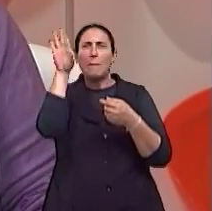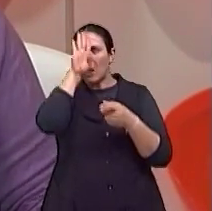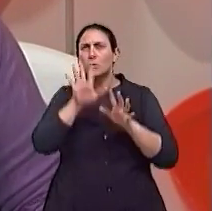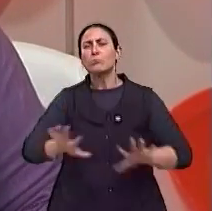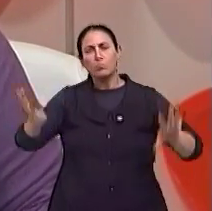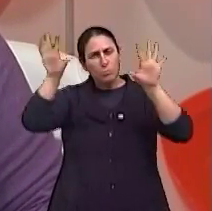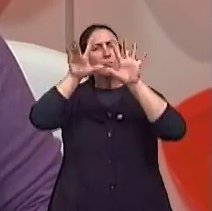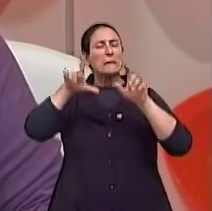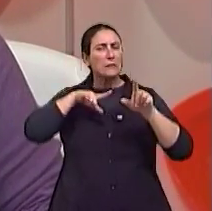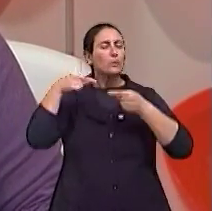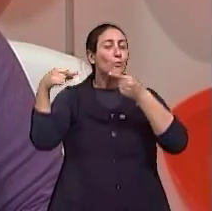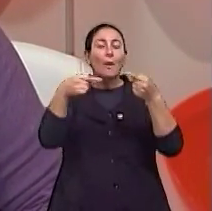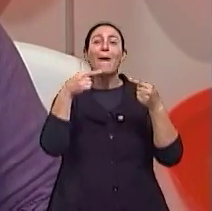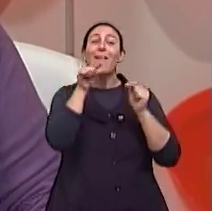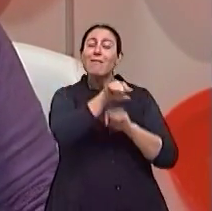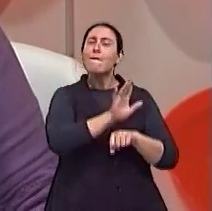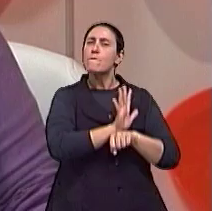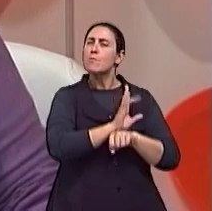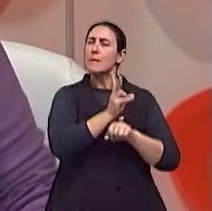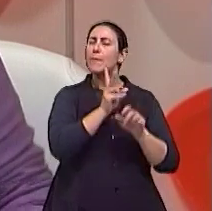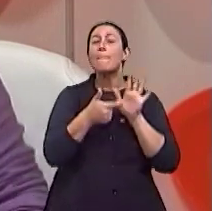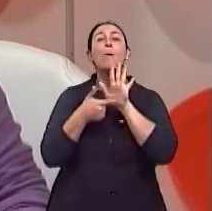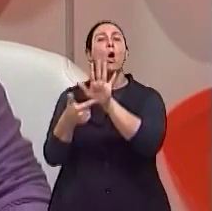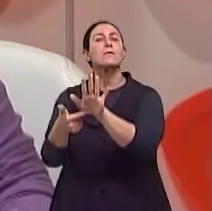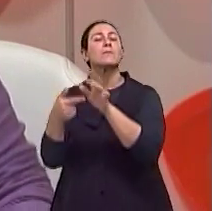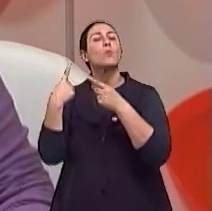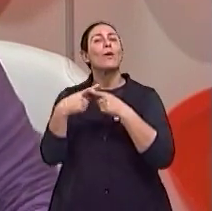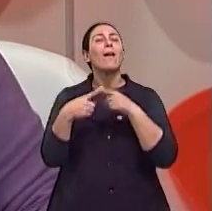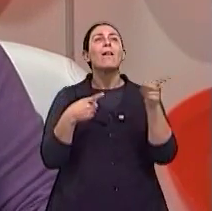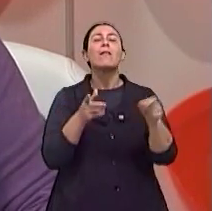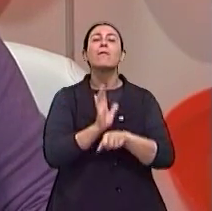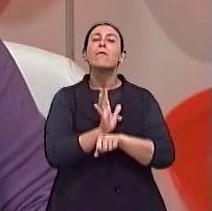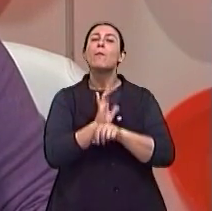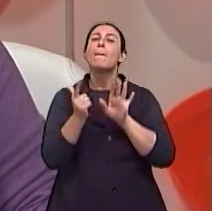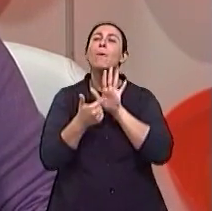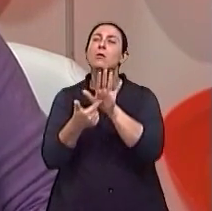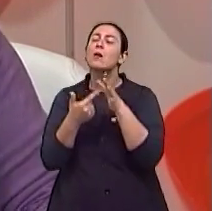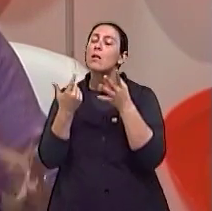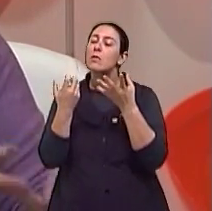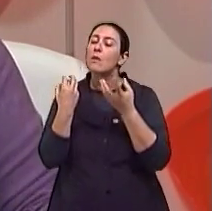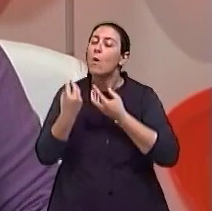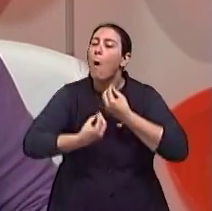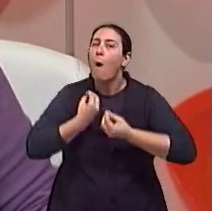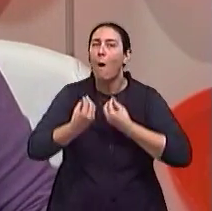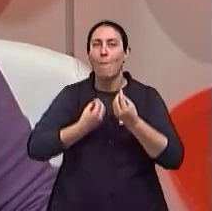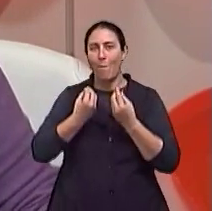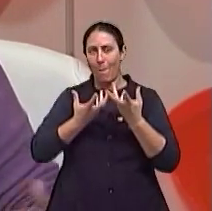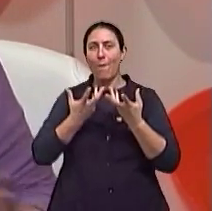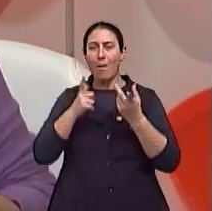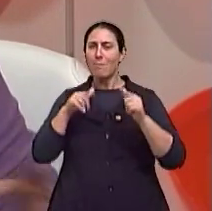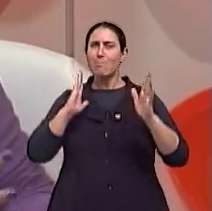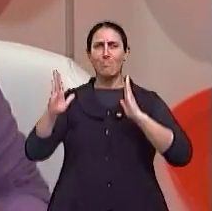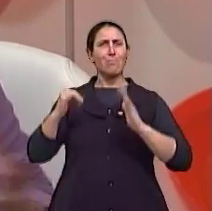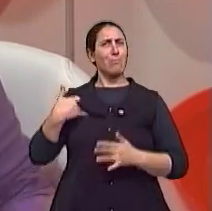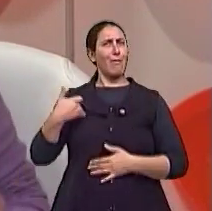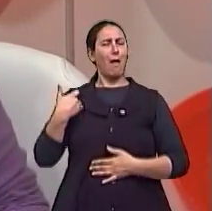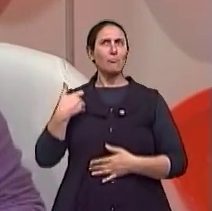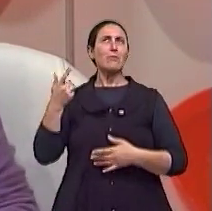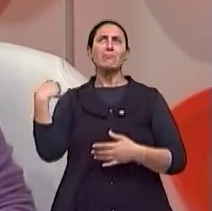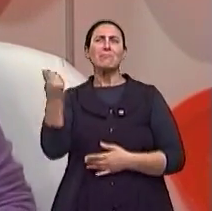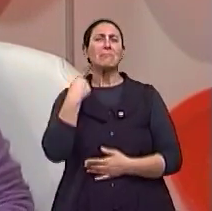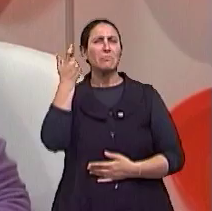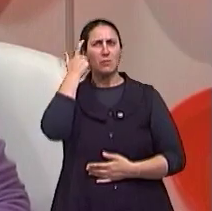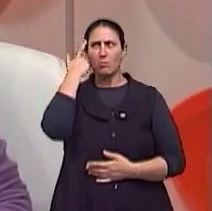tinha sempre um destaque por abordar essa possibilidade numa faixa etária em que, normalmente,